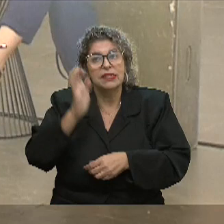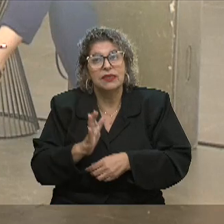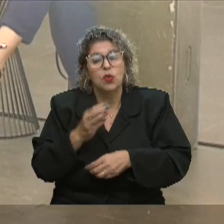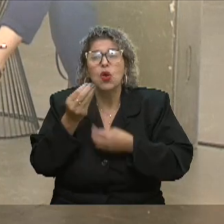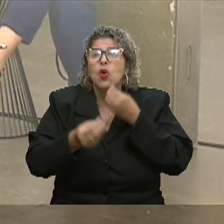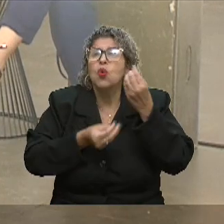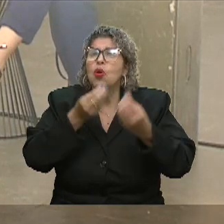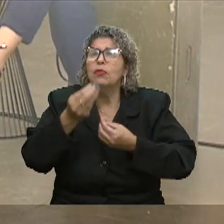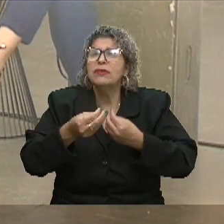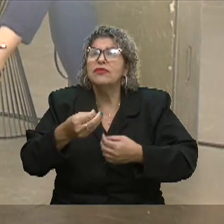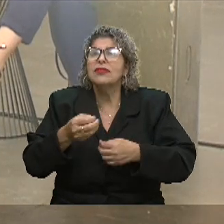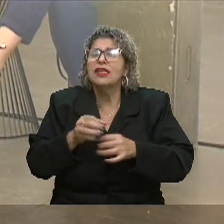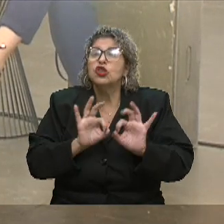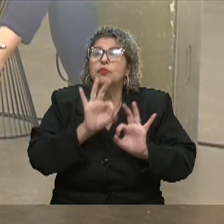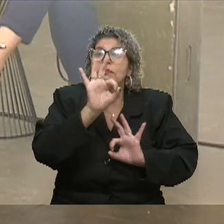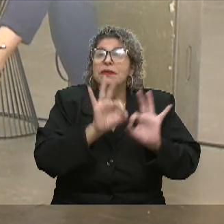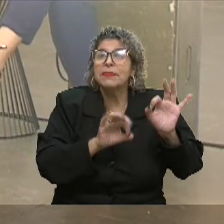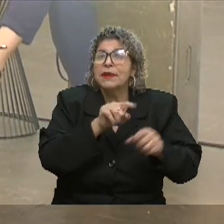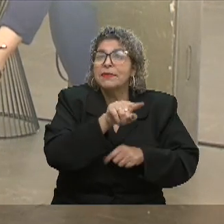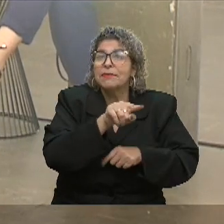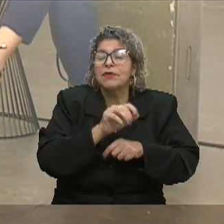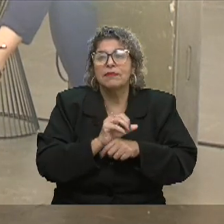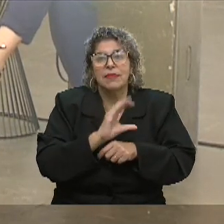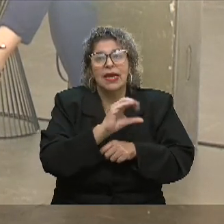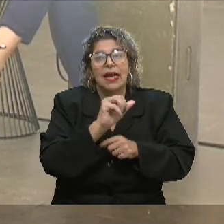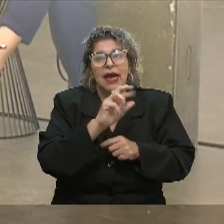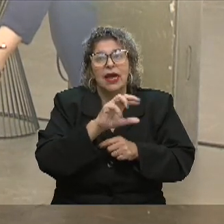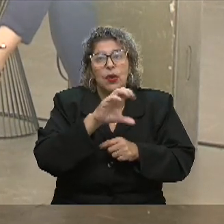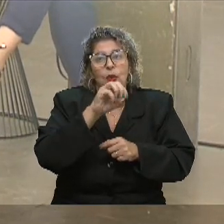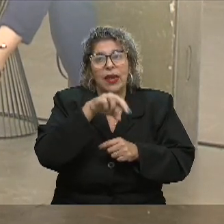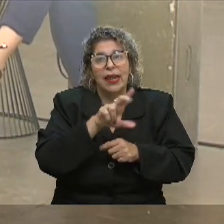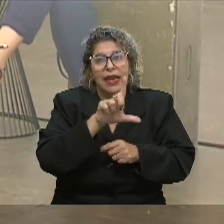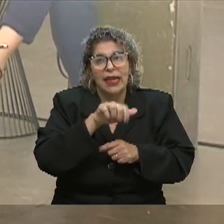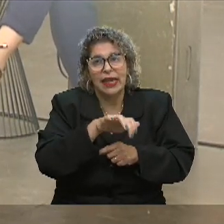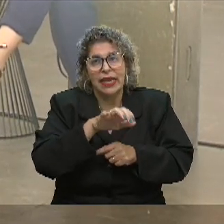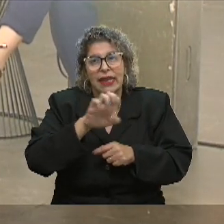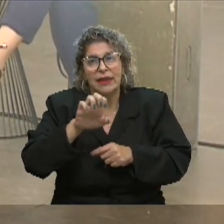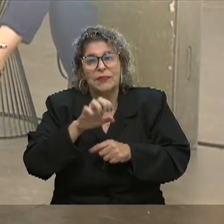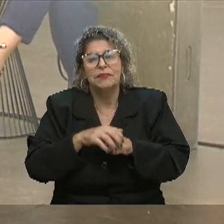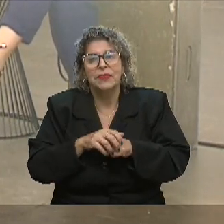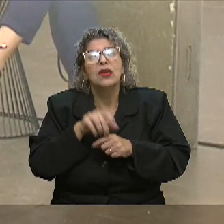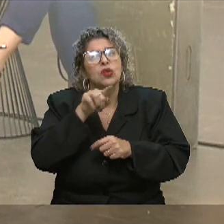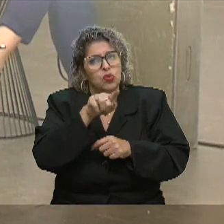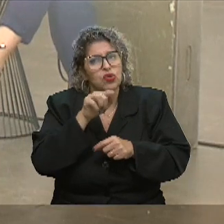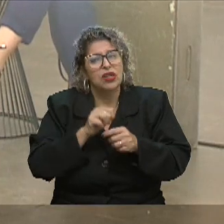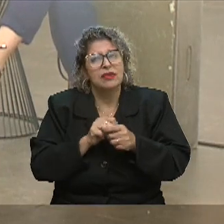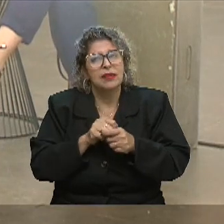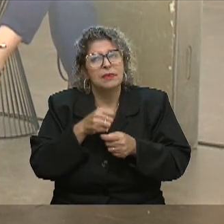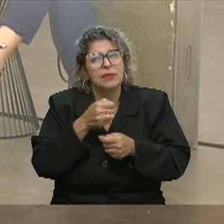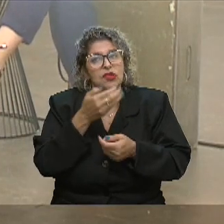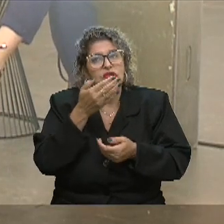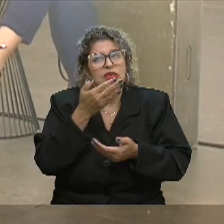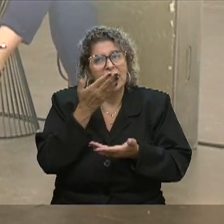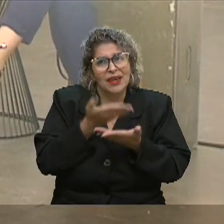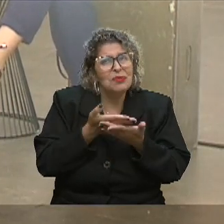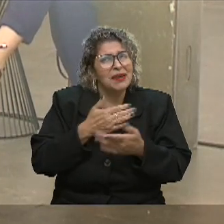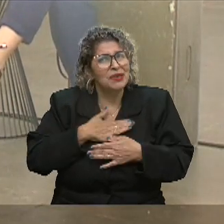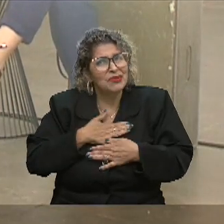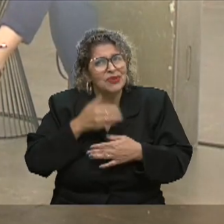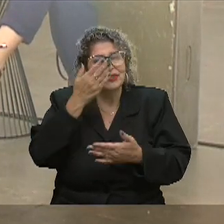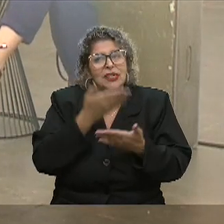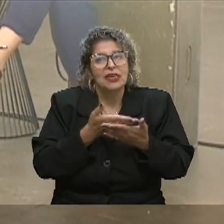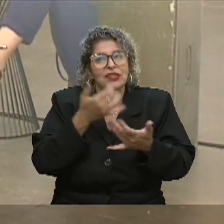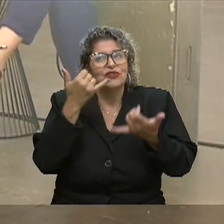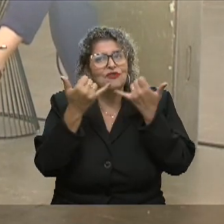Como é que tu estás te preparando, Carolina, para esse momento? Tem já buscado várias formas, acredito, de informação. Esse assunto